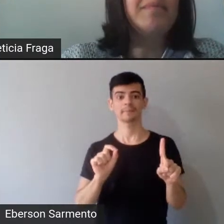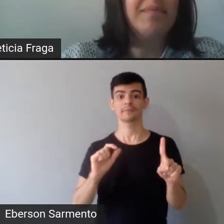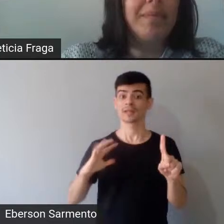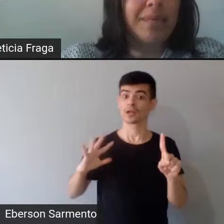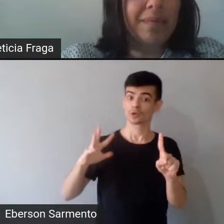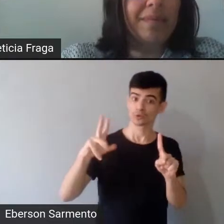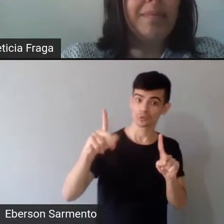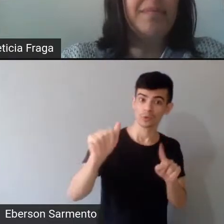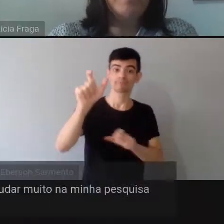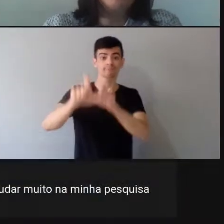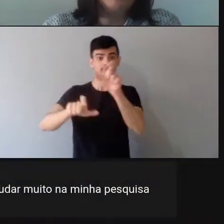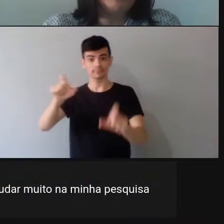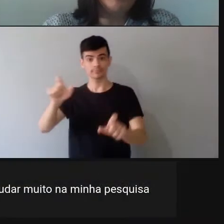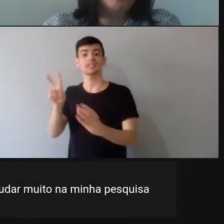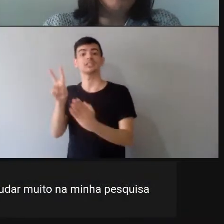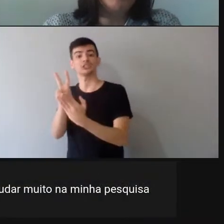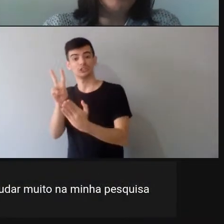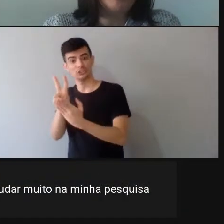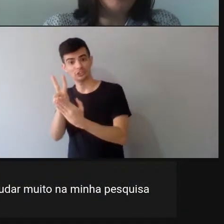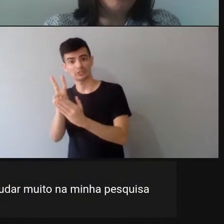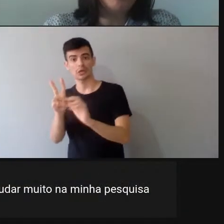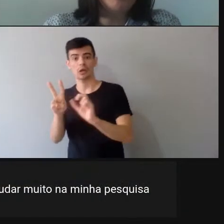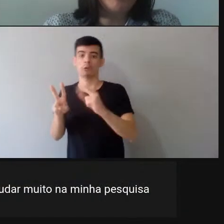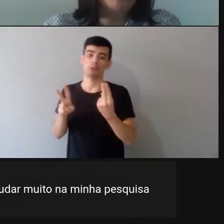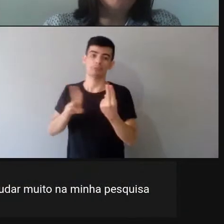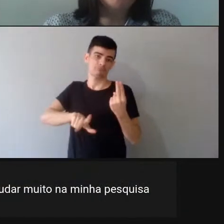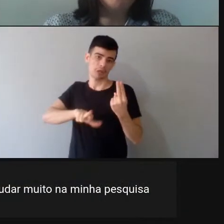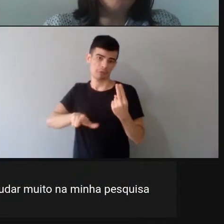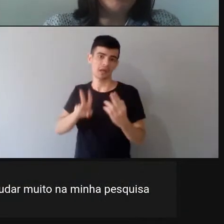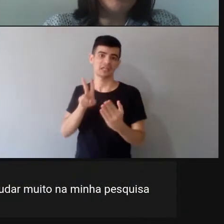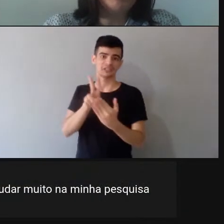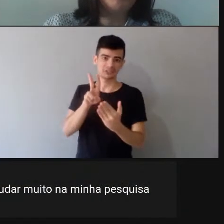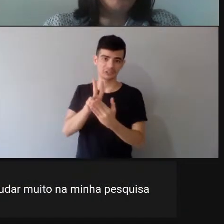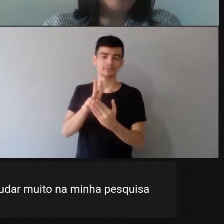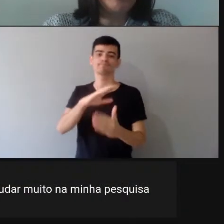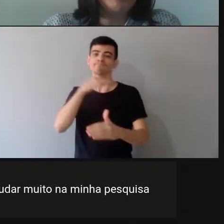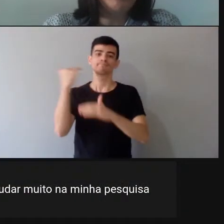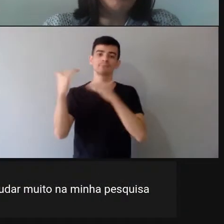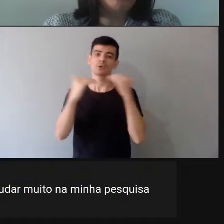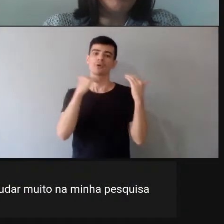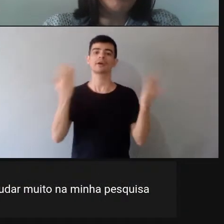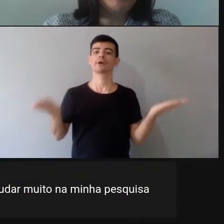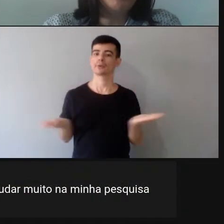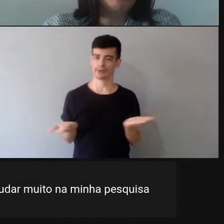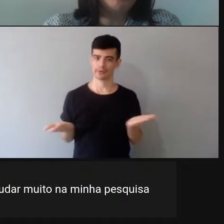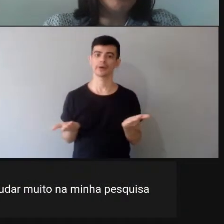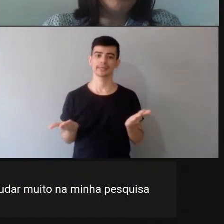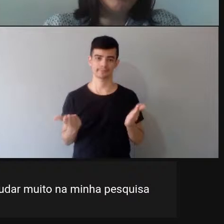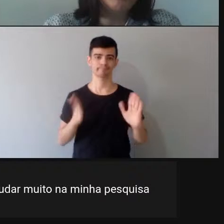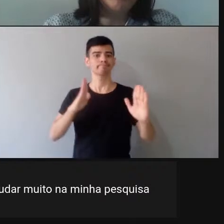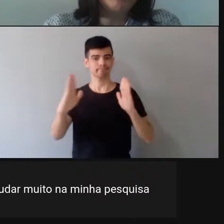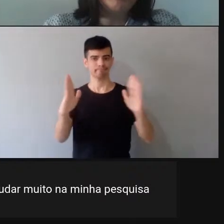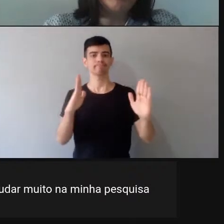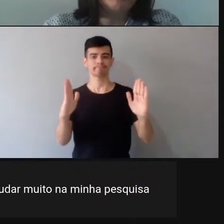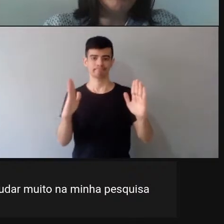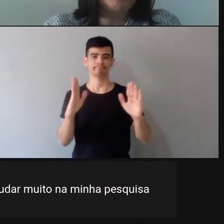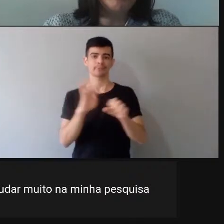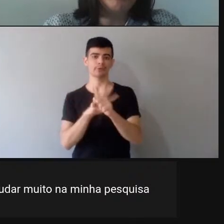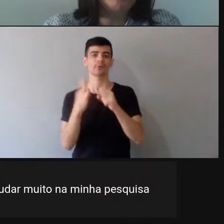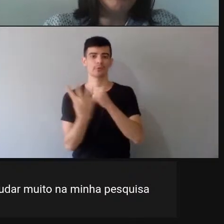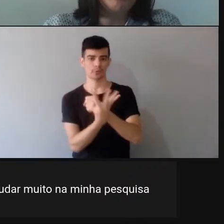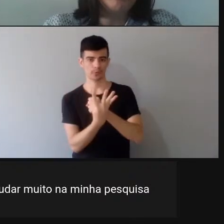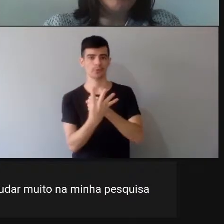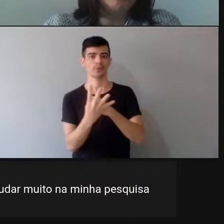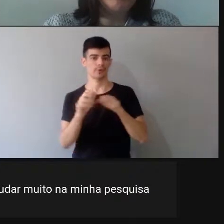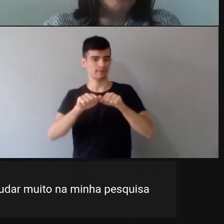indígenas que se foram nessa pandemia, né, deixar, é, registrado que eu, que eu,